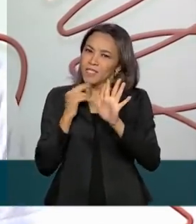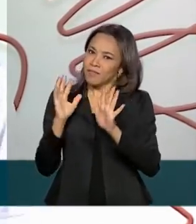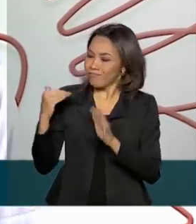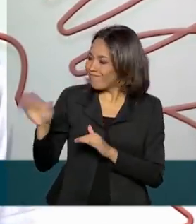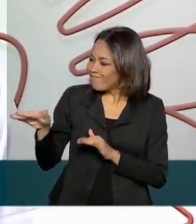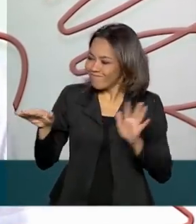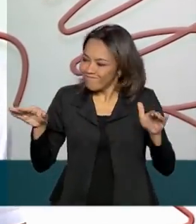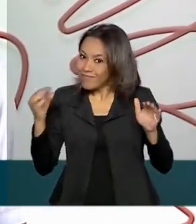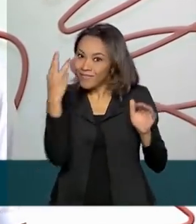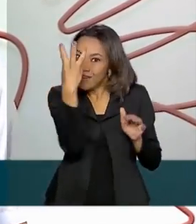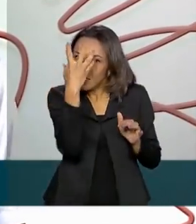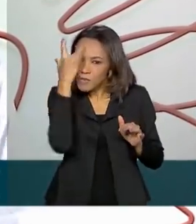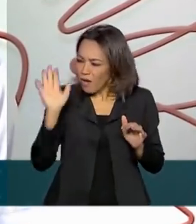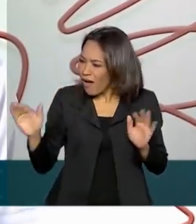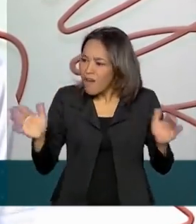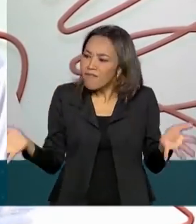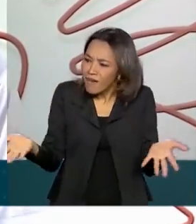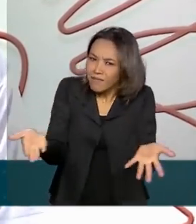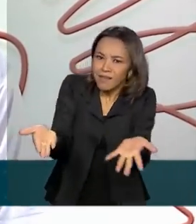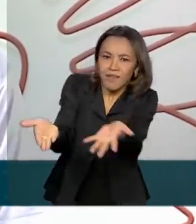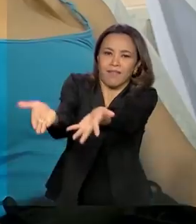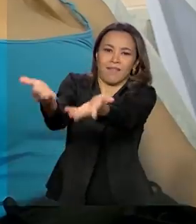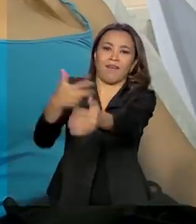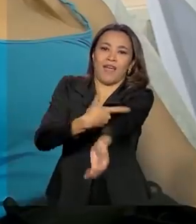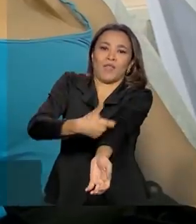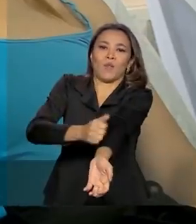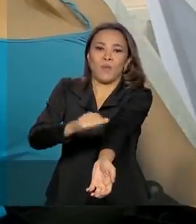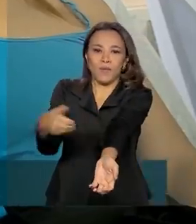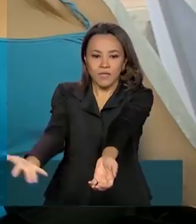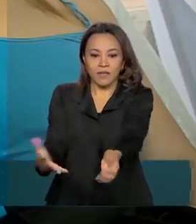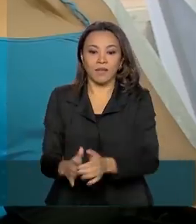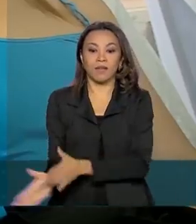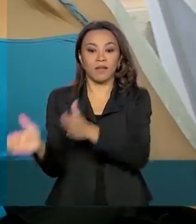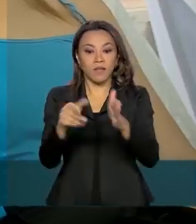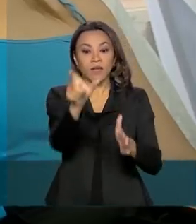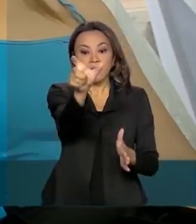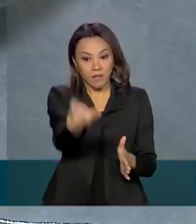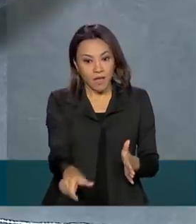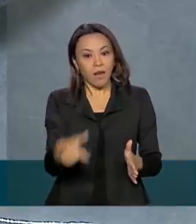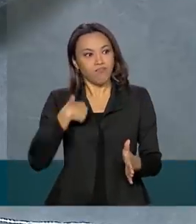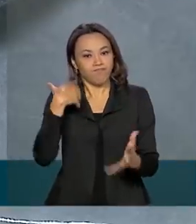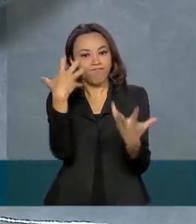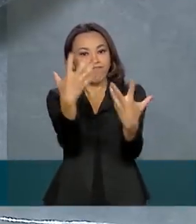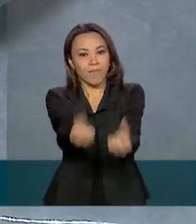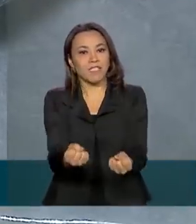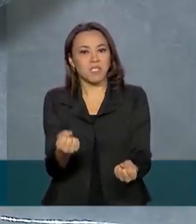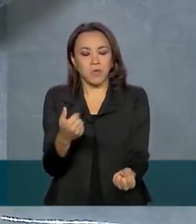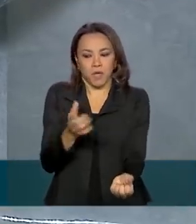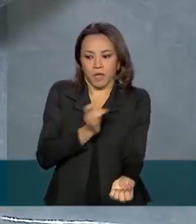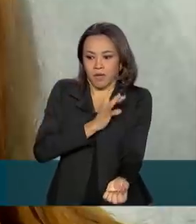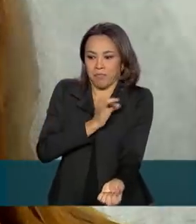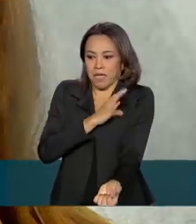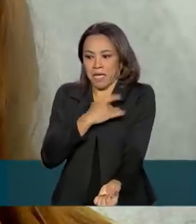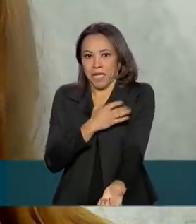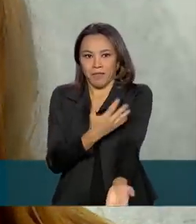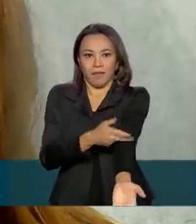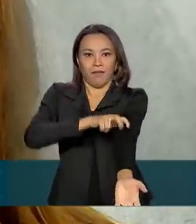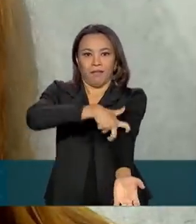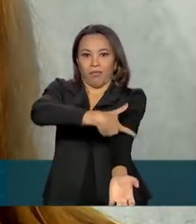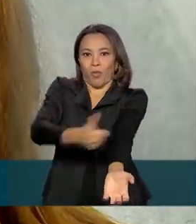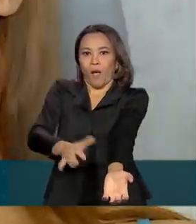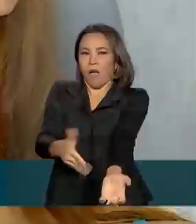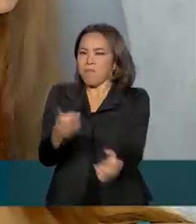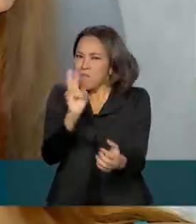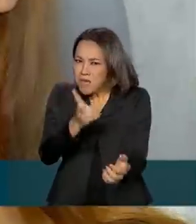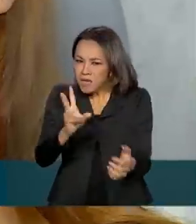incentive três pessoas a fazer a sua doação de sangue. A Letícia também atendeu ao chamado e não teve receio de doar, mesmo com a